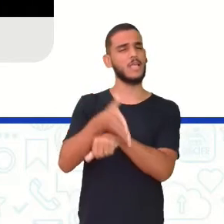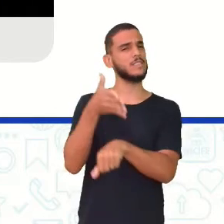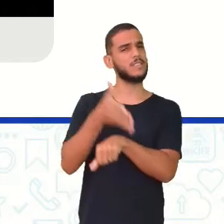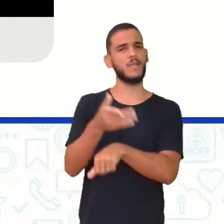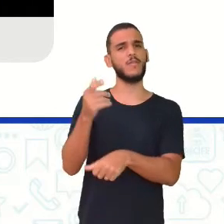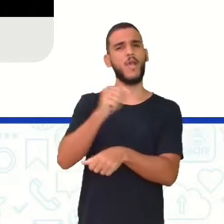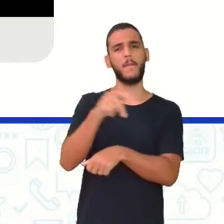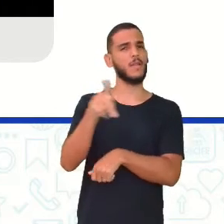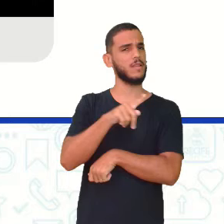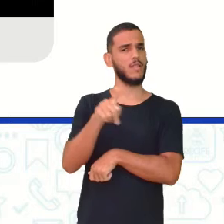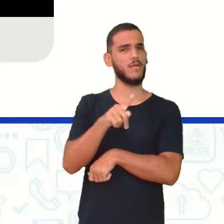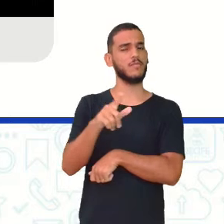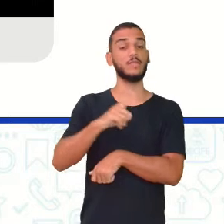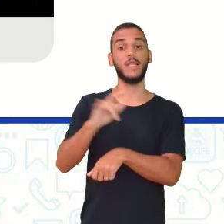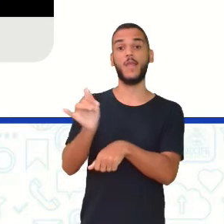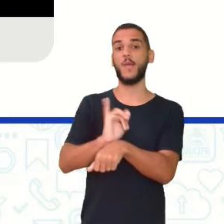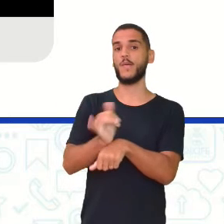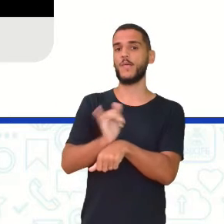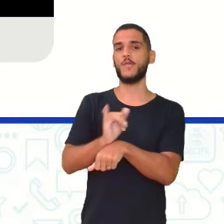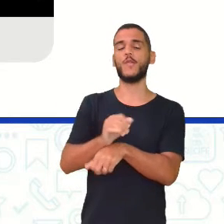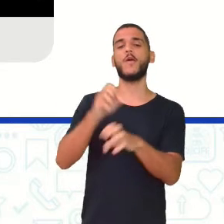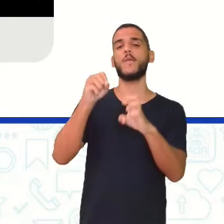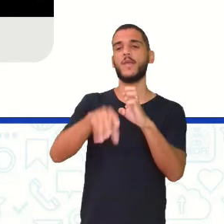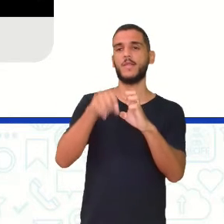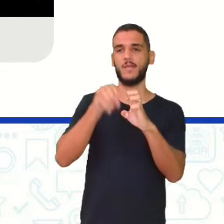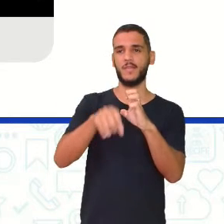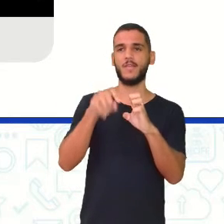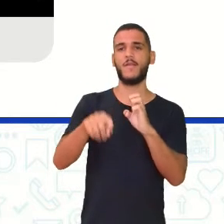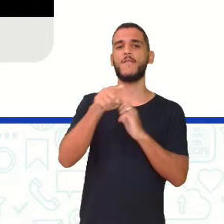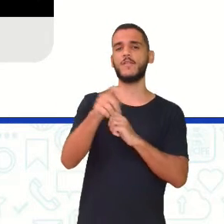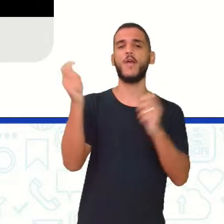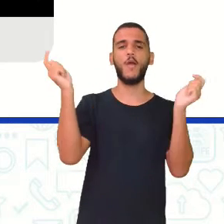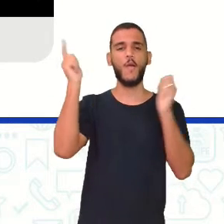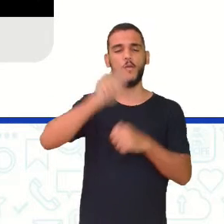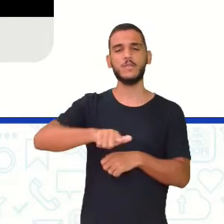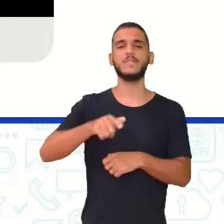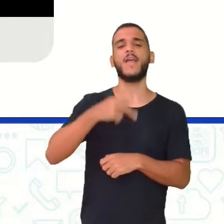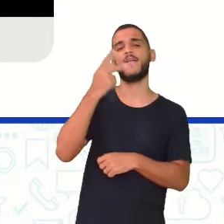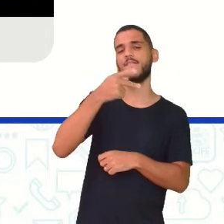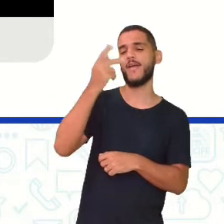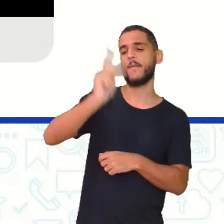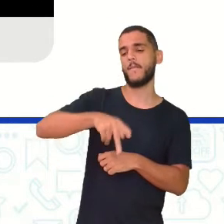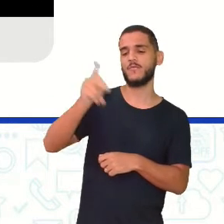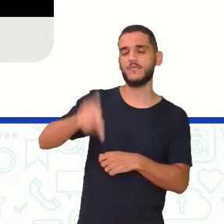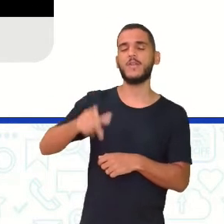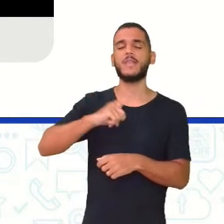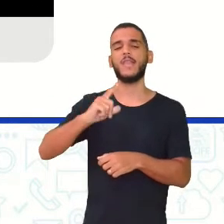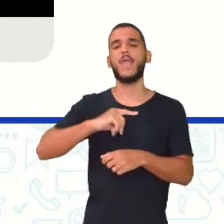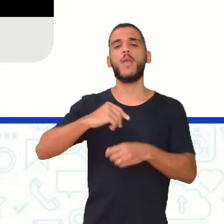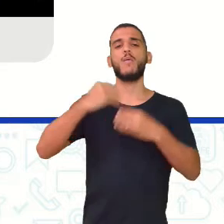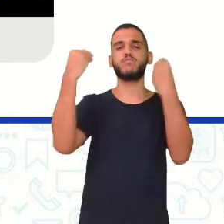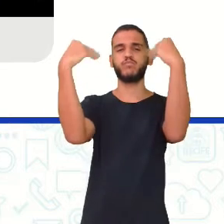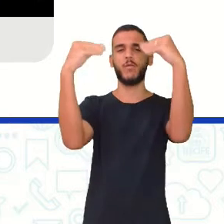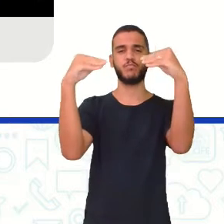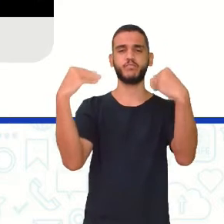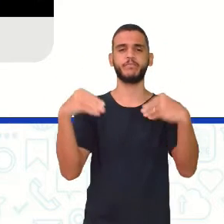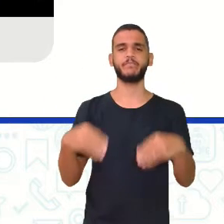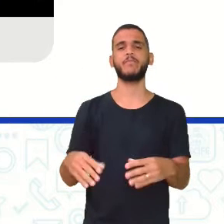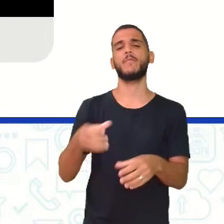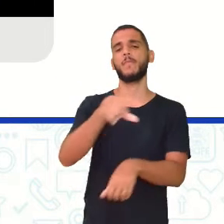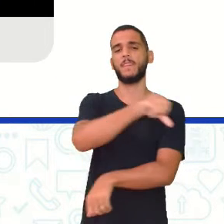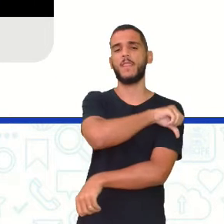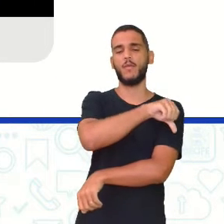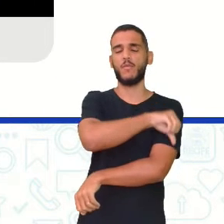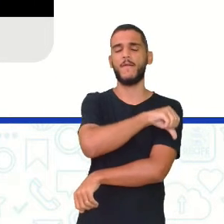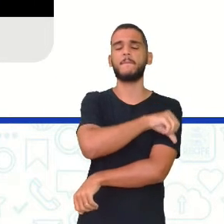Tem aí o YouTube, ó, o YouTube do Educa Recife Tem como você falar com o Ricardinho Lá tem uma playlist completíssima Lá do nono ano, coloca